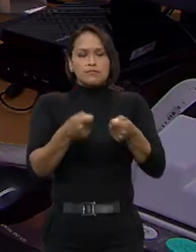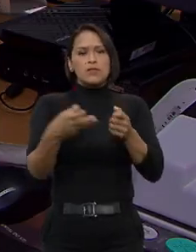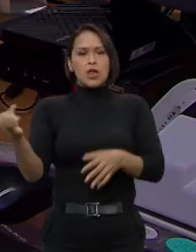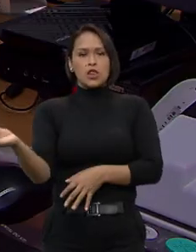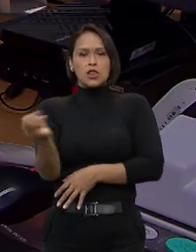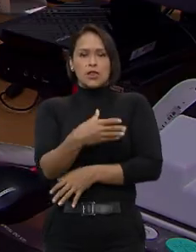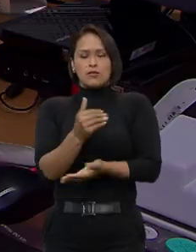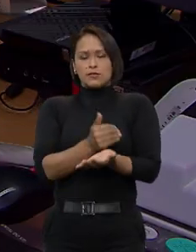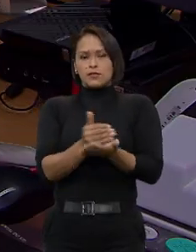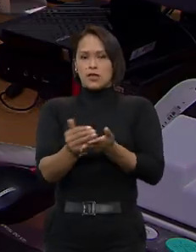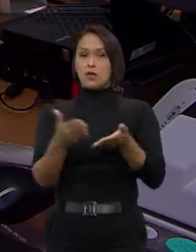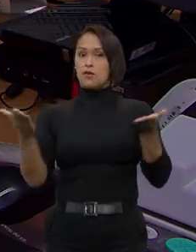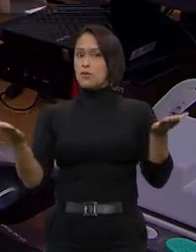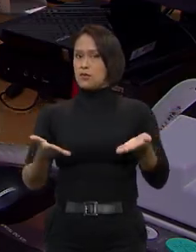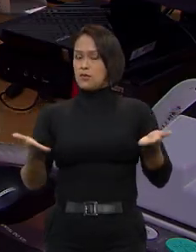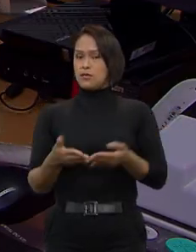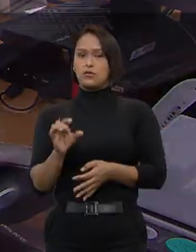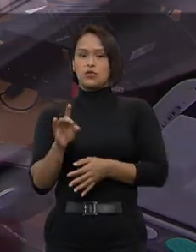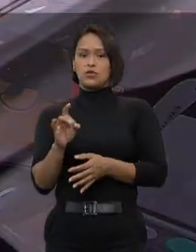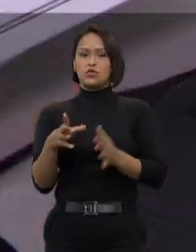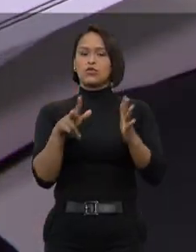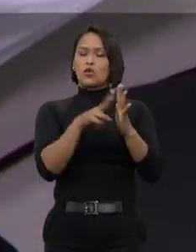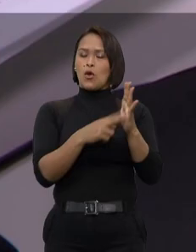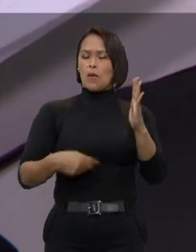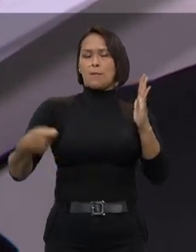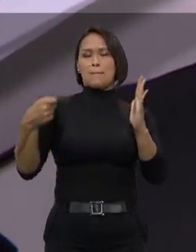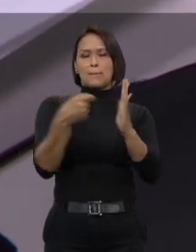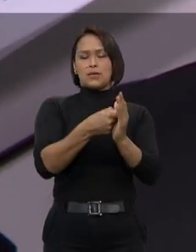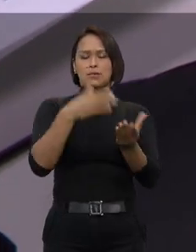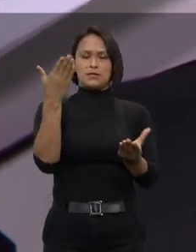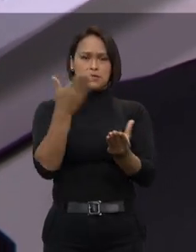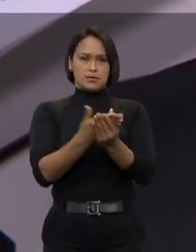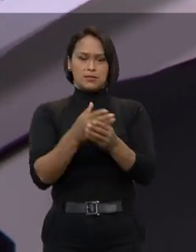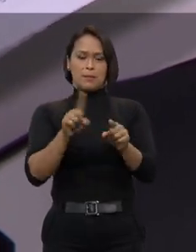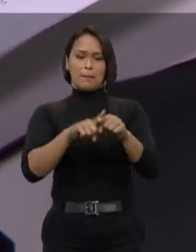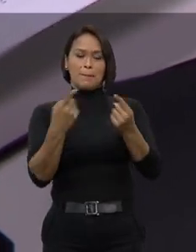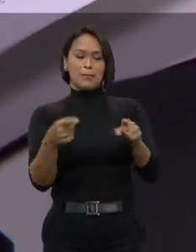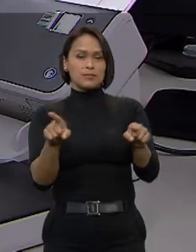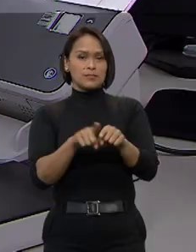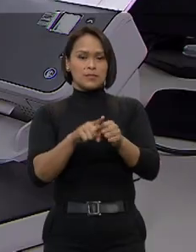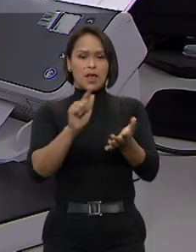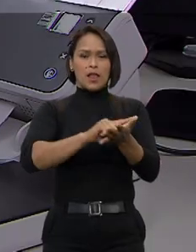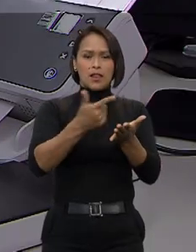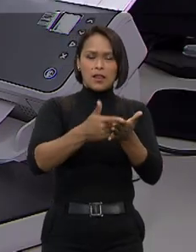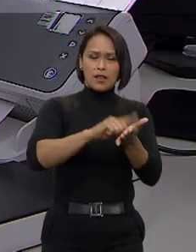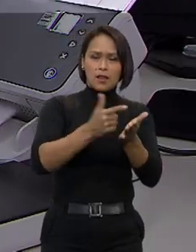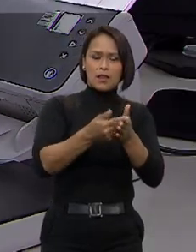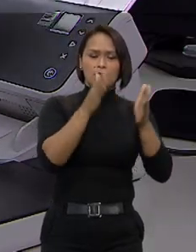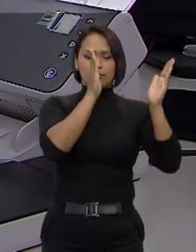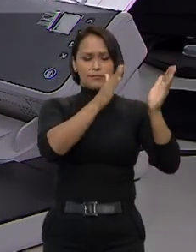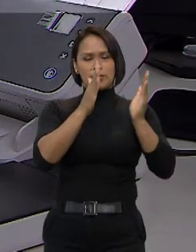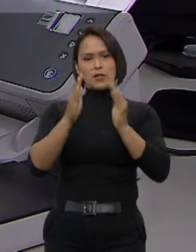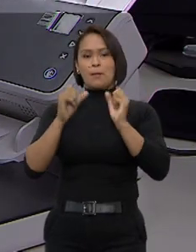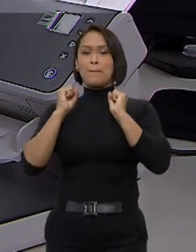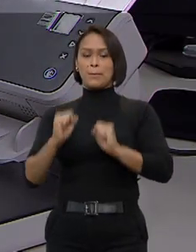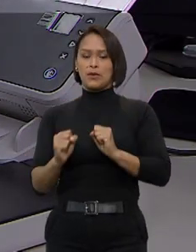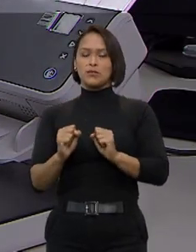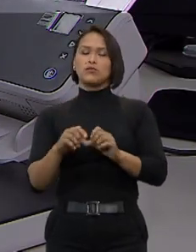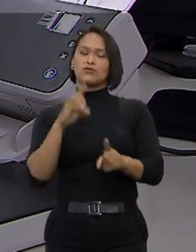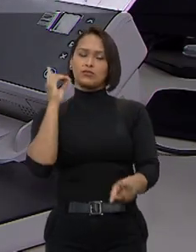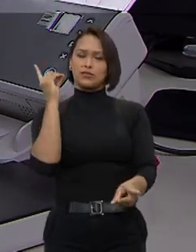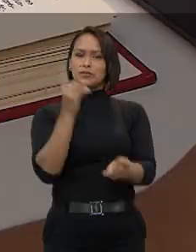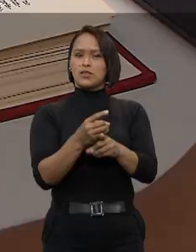novas iniciativas. Hoje, além de petições e peças processuais, livros e periódicos da biblioteca podem ser